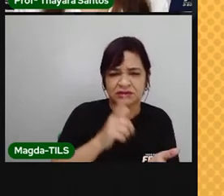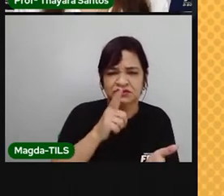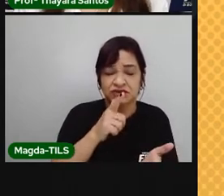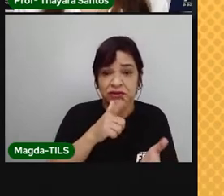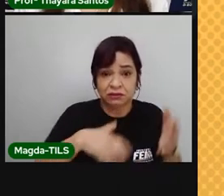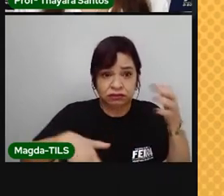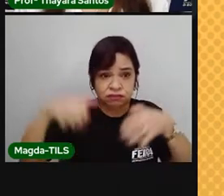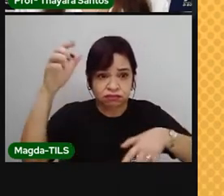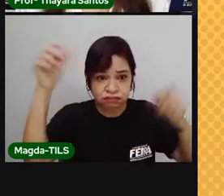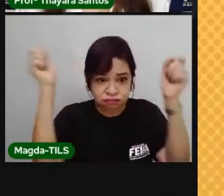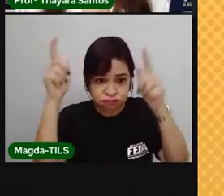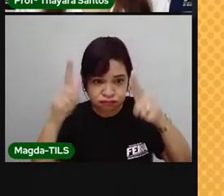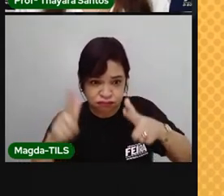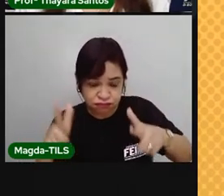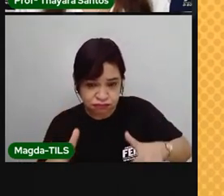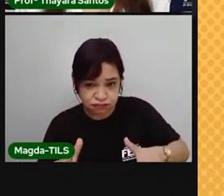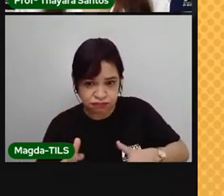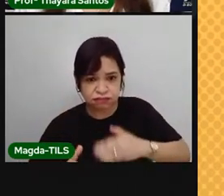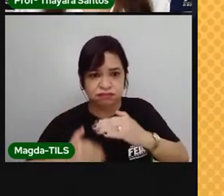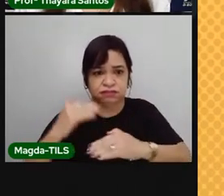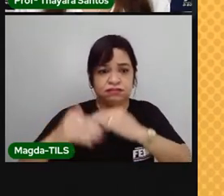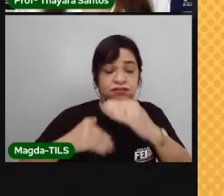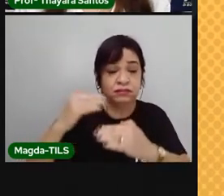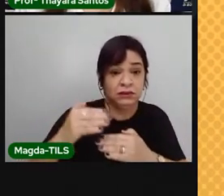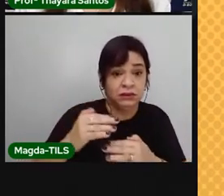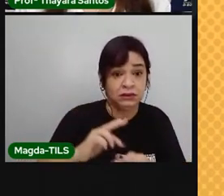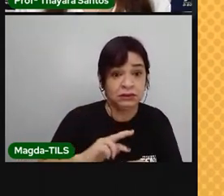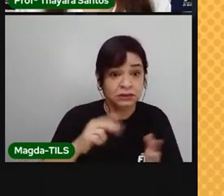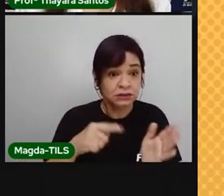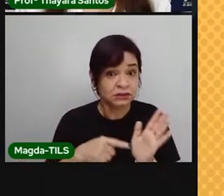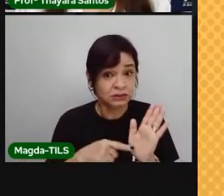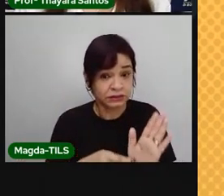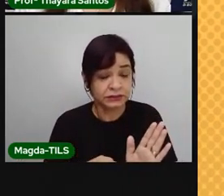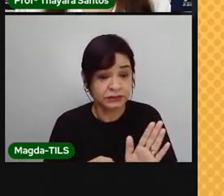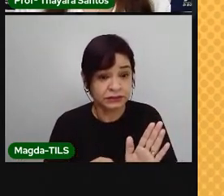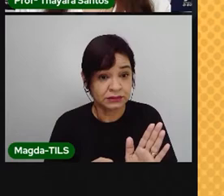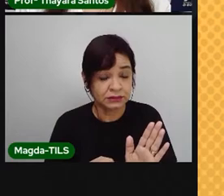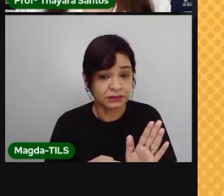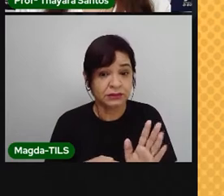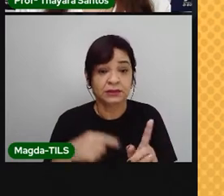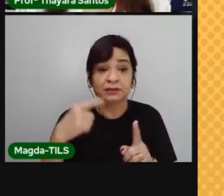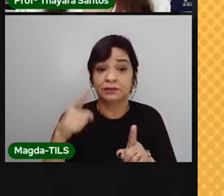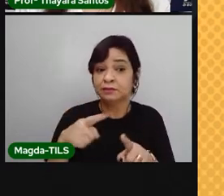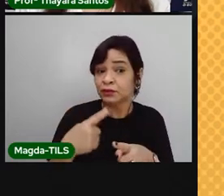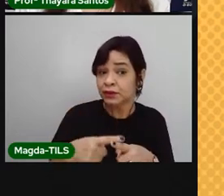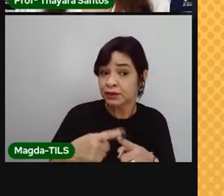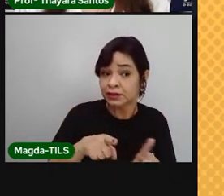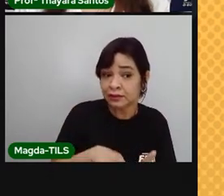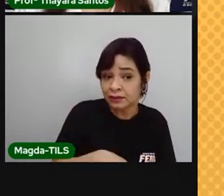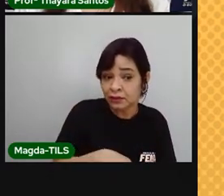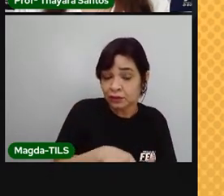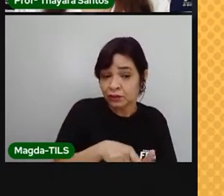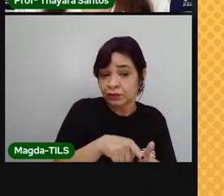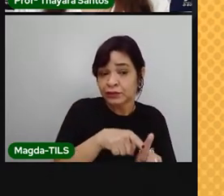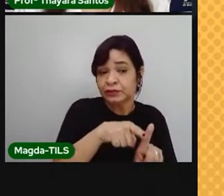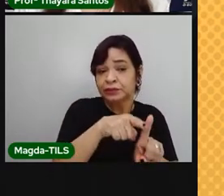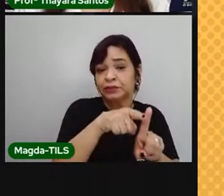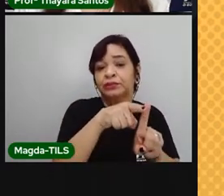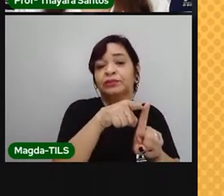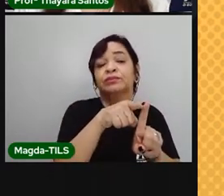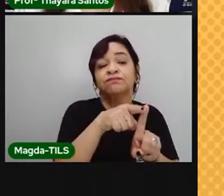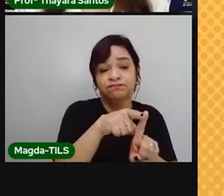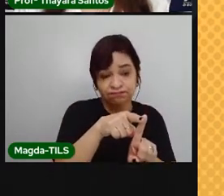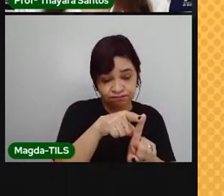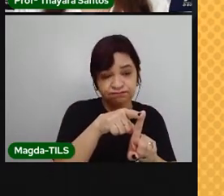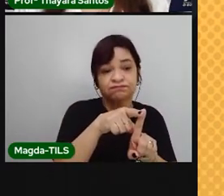aumentaram. Todas essas situações são consequências do aquecimento global, isto é, do aumento da temperatura que o